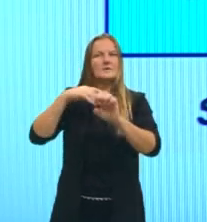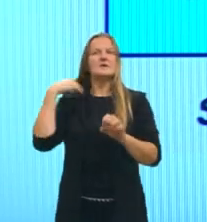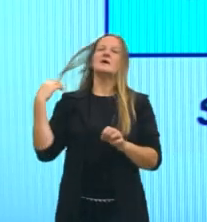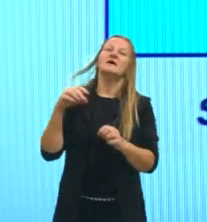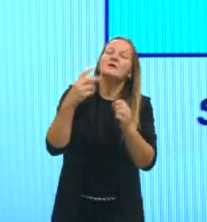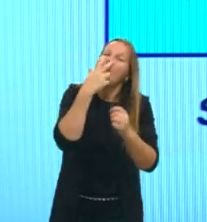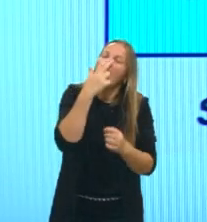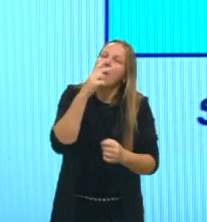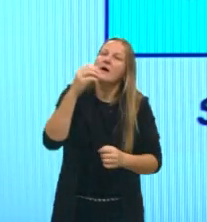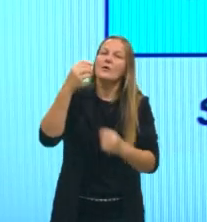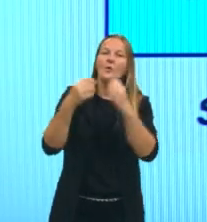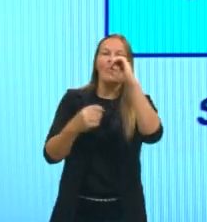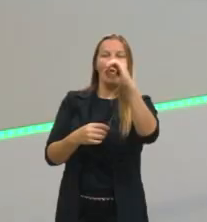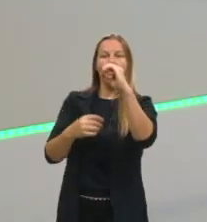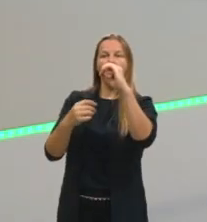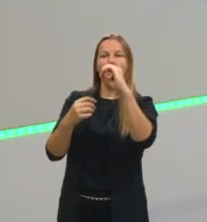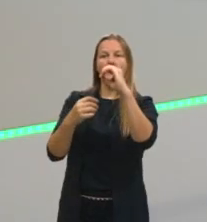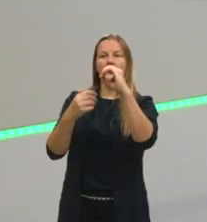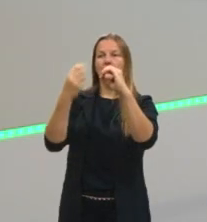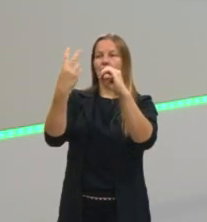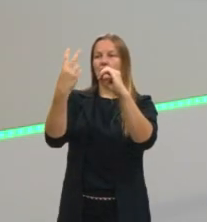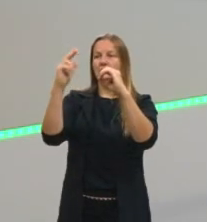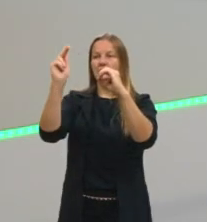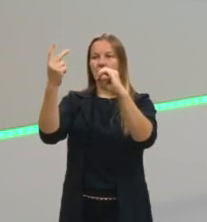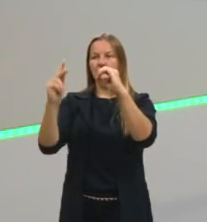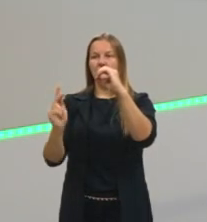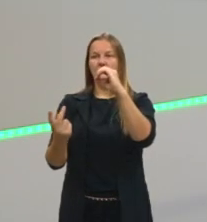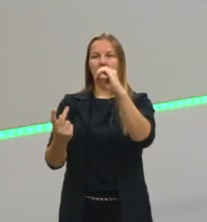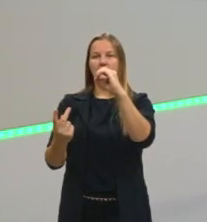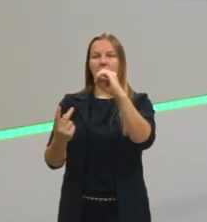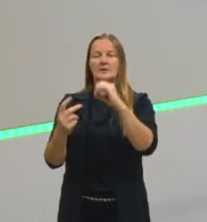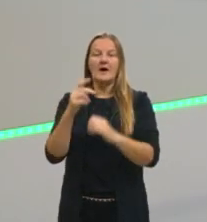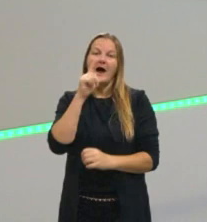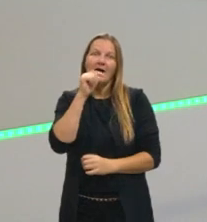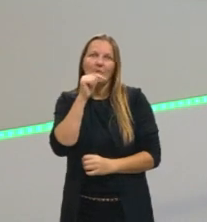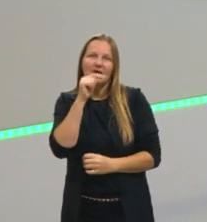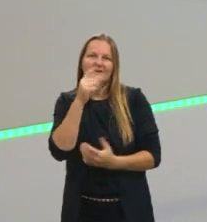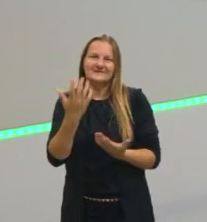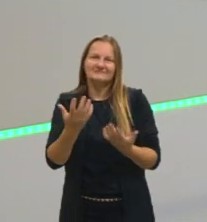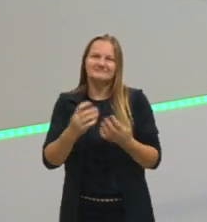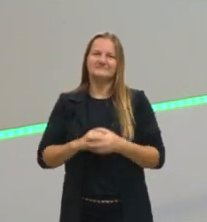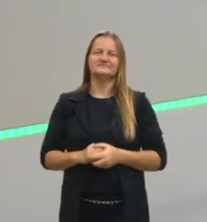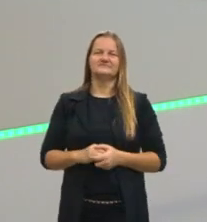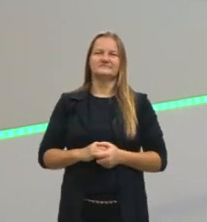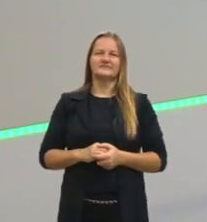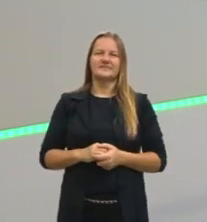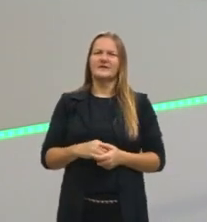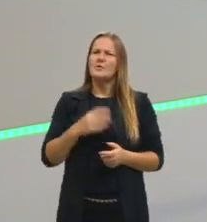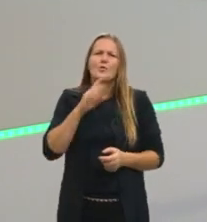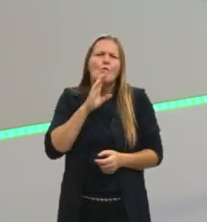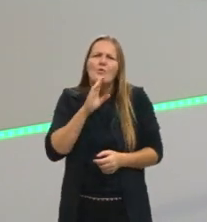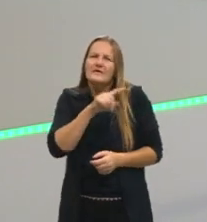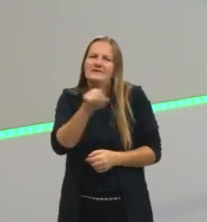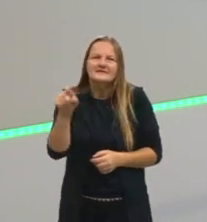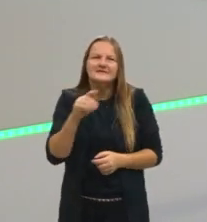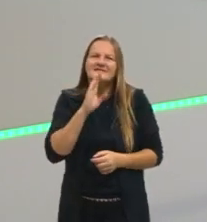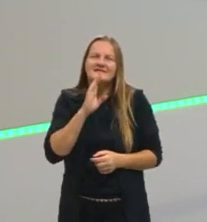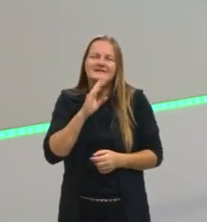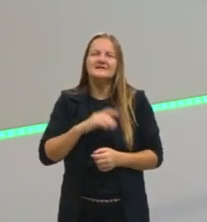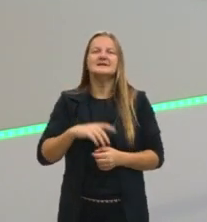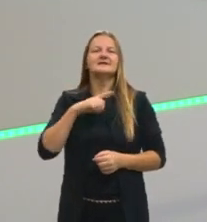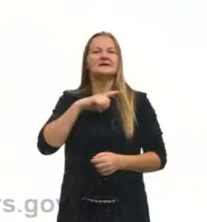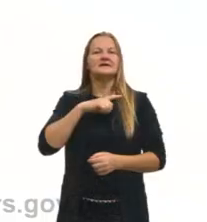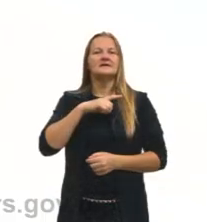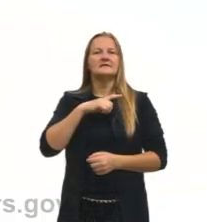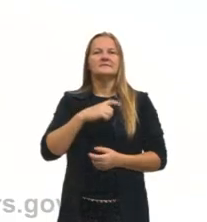Sendo uma molécula de oxigênio e duas de hidrogênio. O exemplo mais comum, também temos o dióxido de carbono,